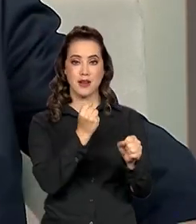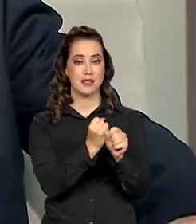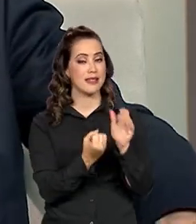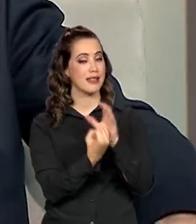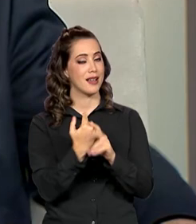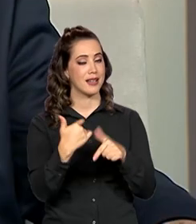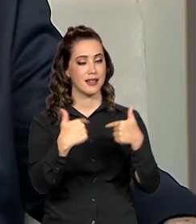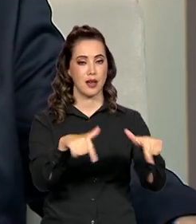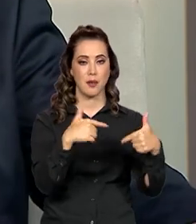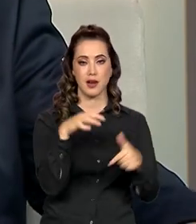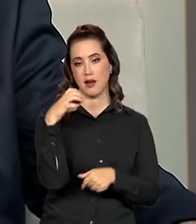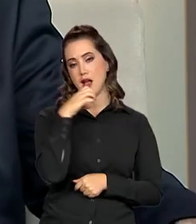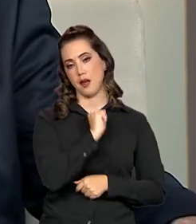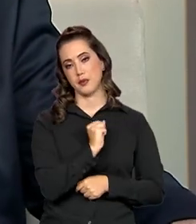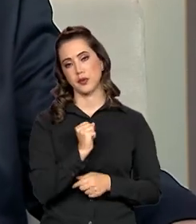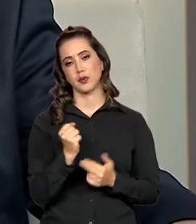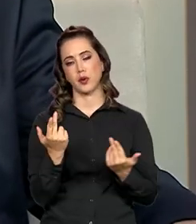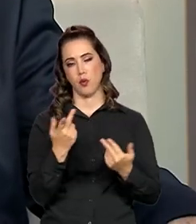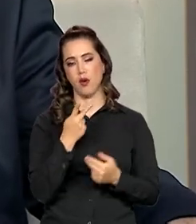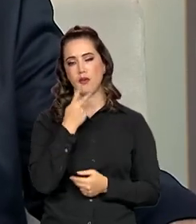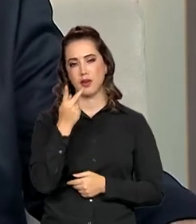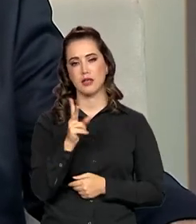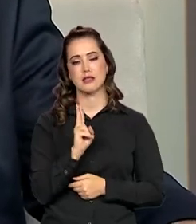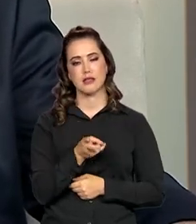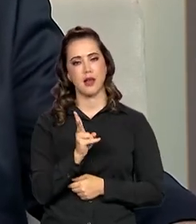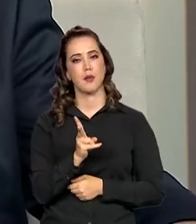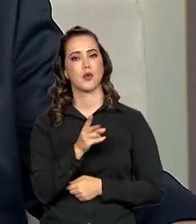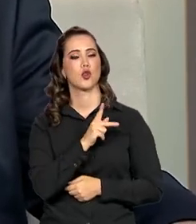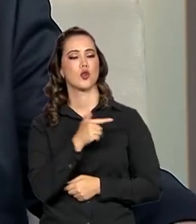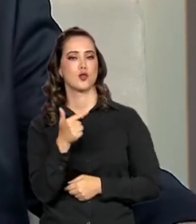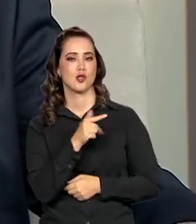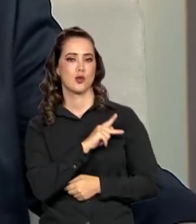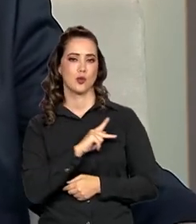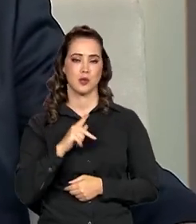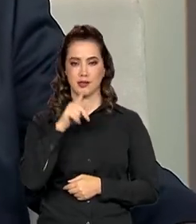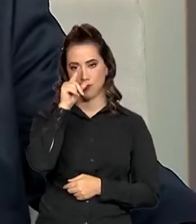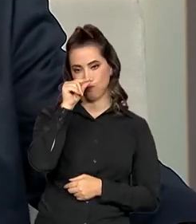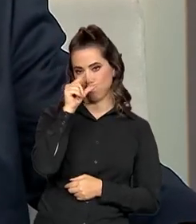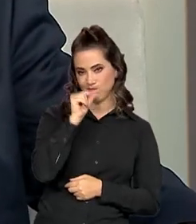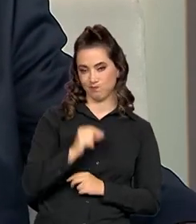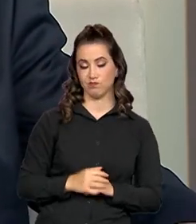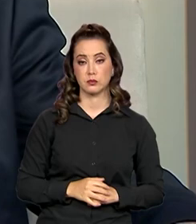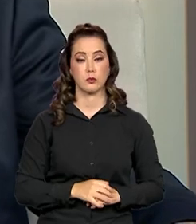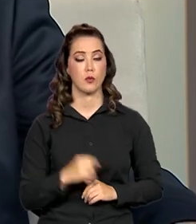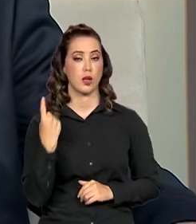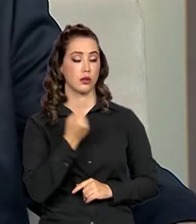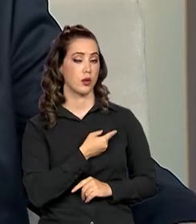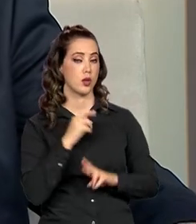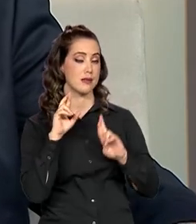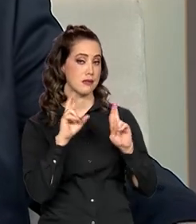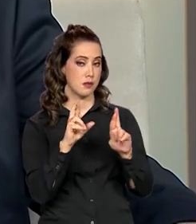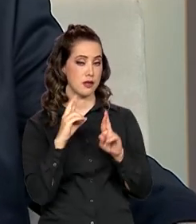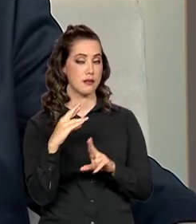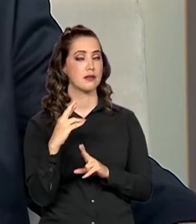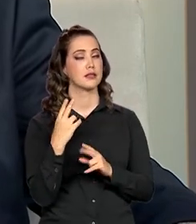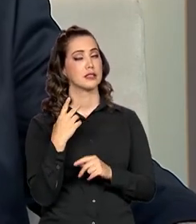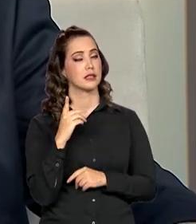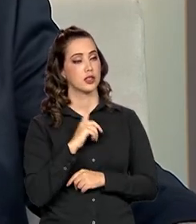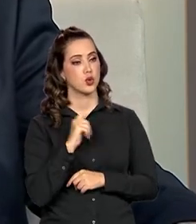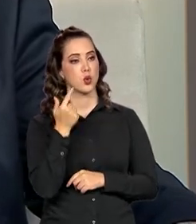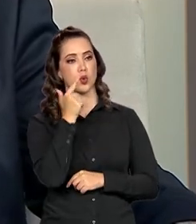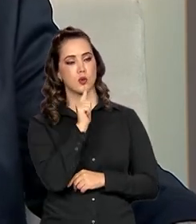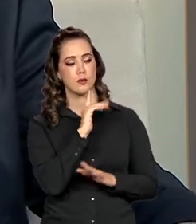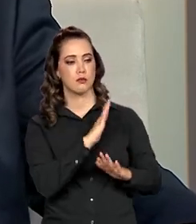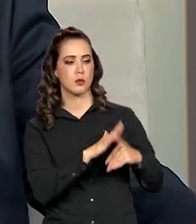como costuma dizer o nosso vice-presidente-geral do Alckmin. De forma que nossa expectativa é muito grande de a gente retomar um